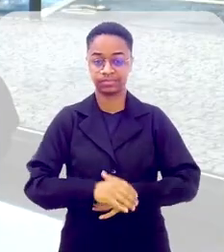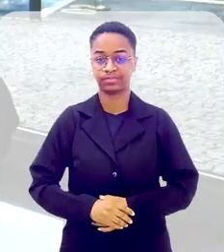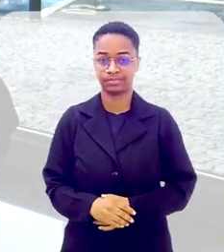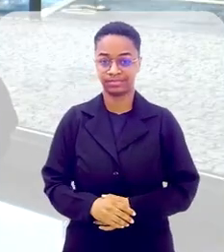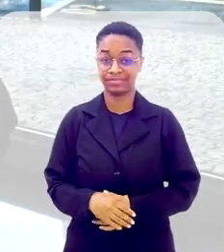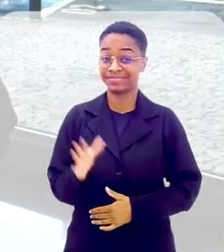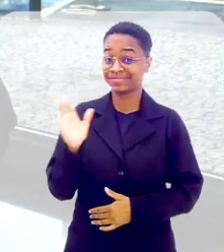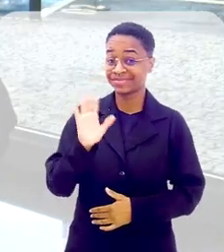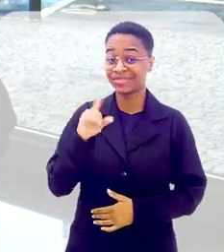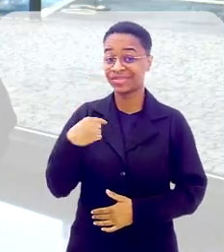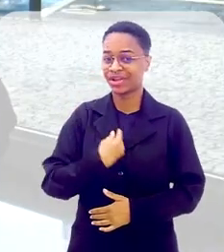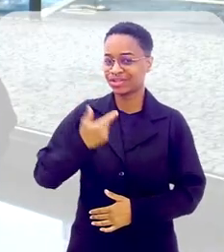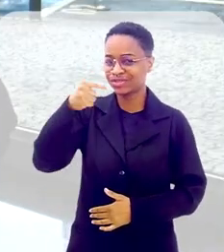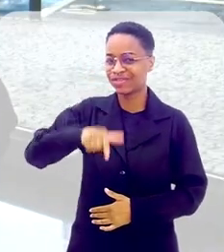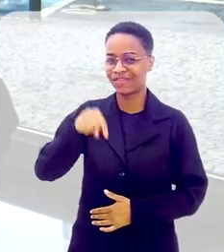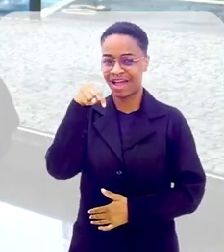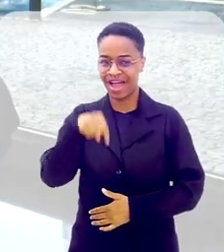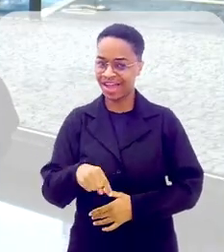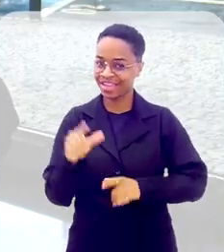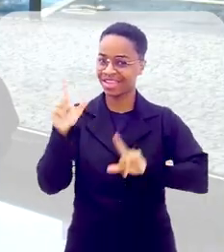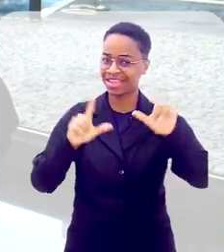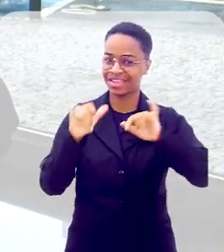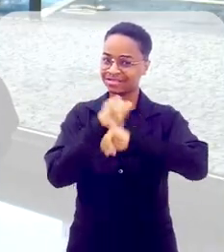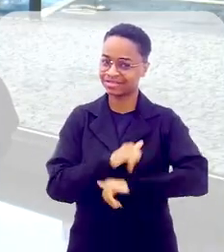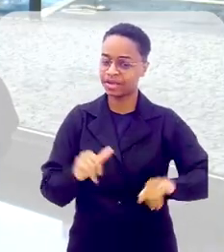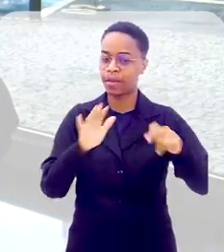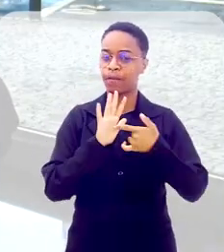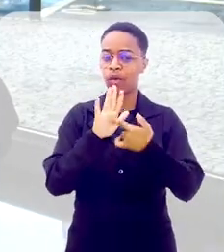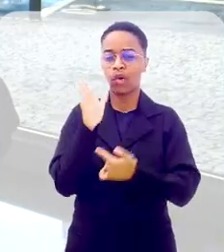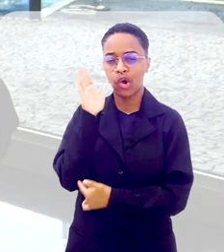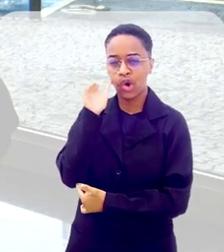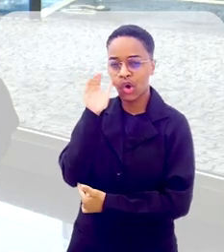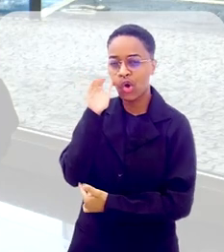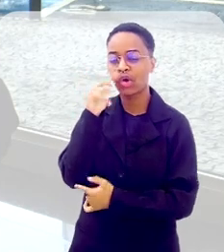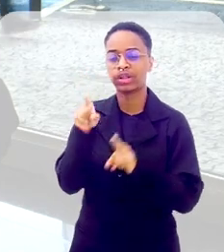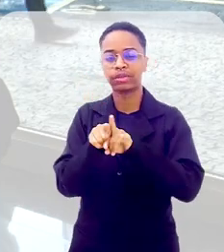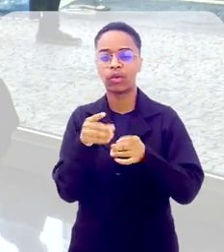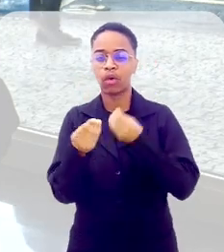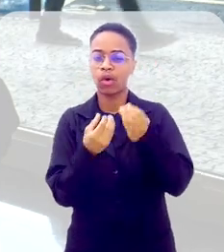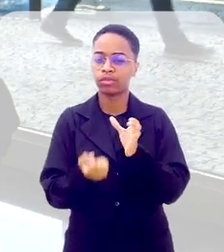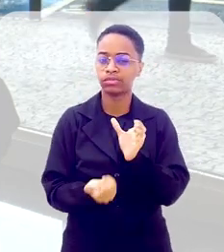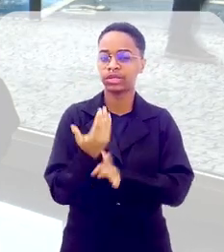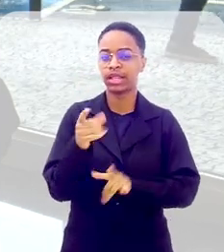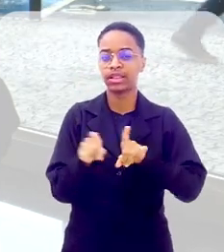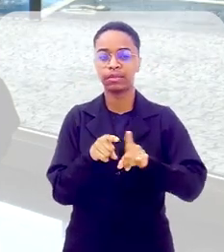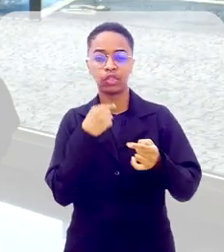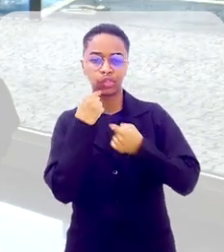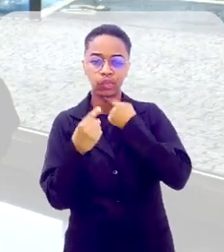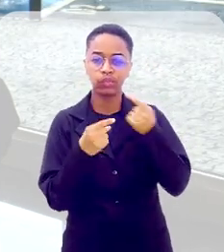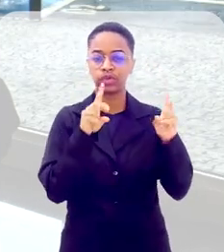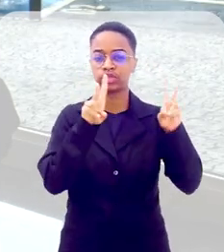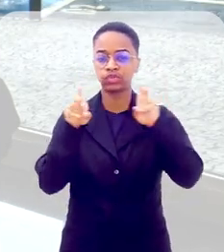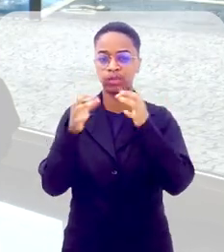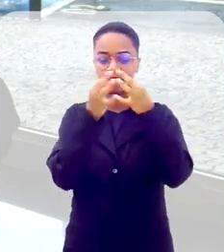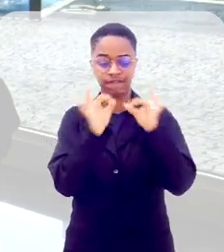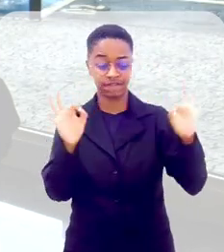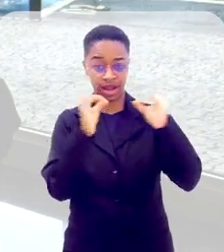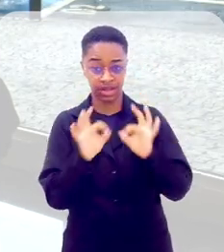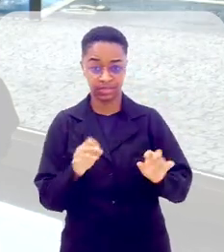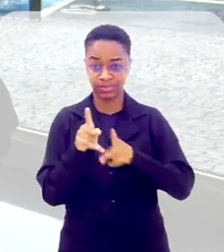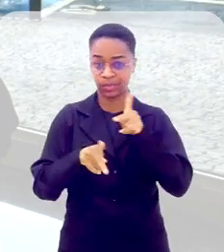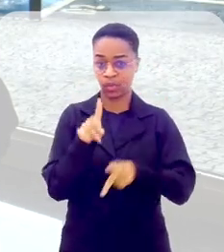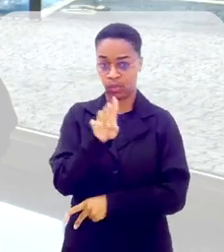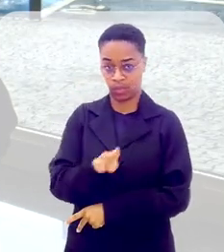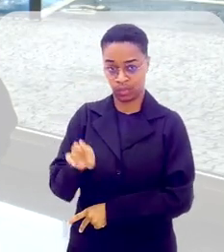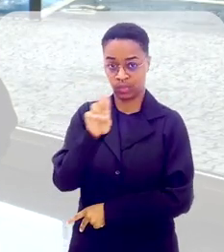Talvez estamos aqui para mais um programa das nossas curiosidades, origem e dúvidas acerca de expressões que